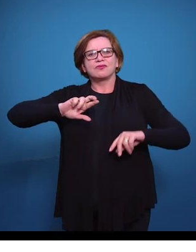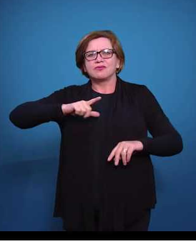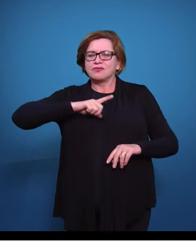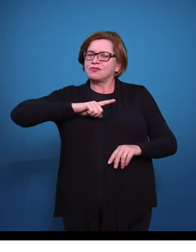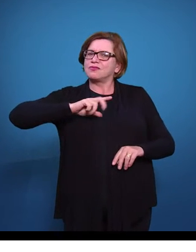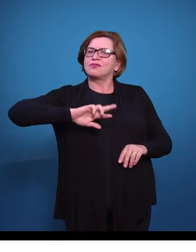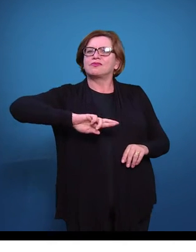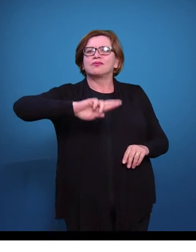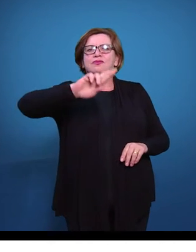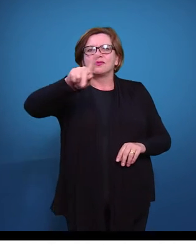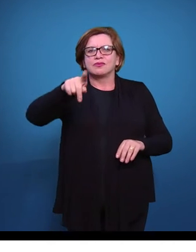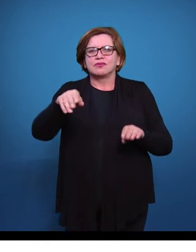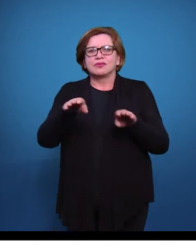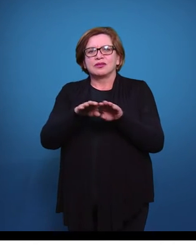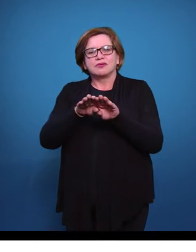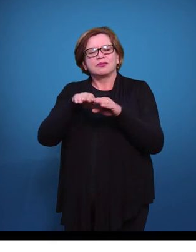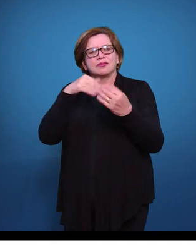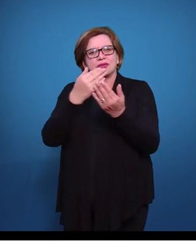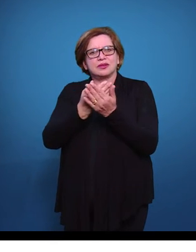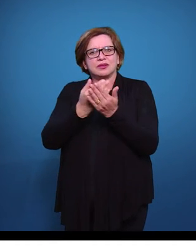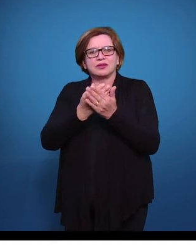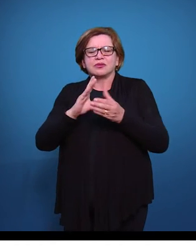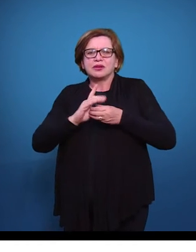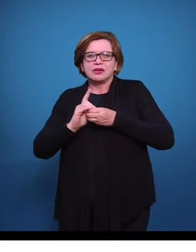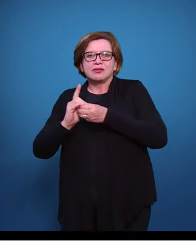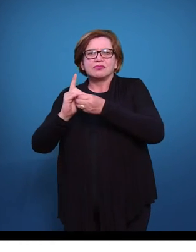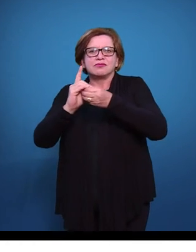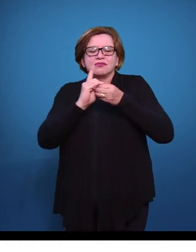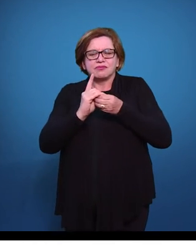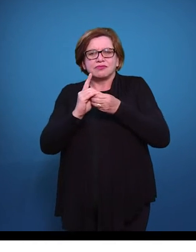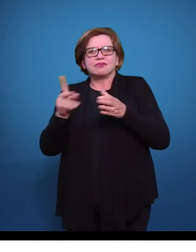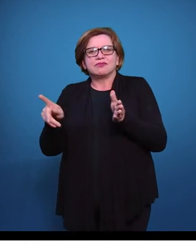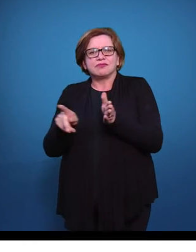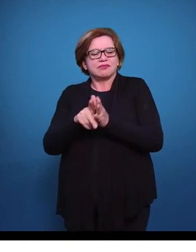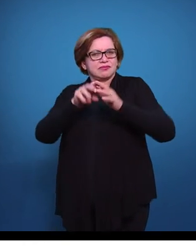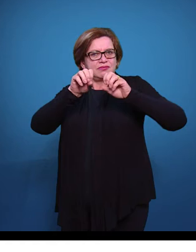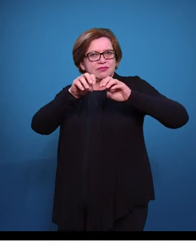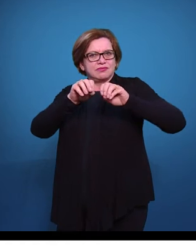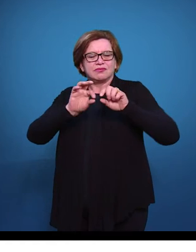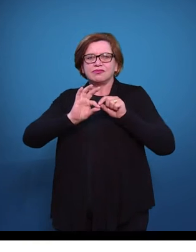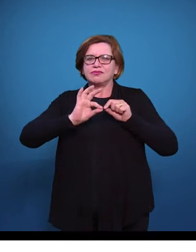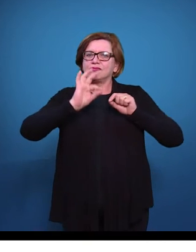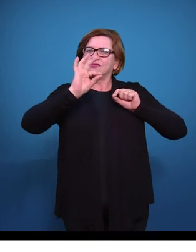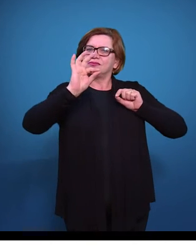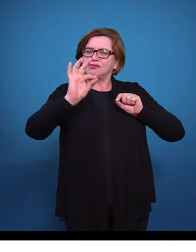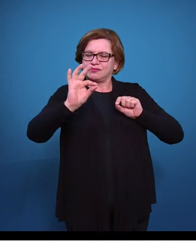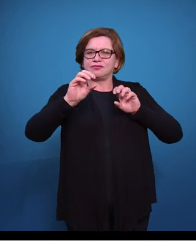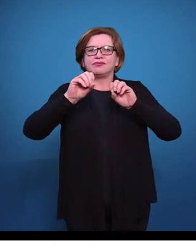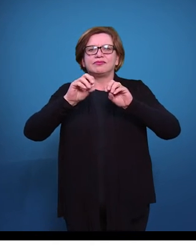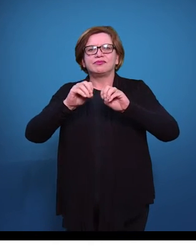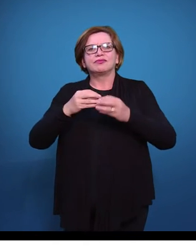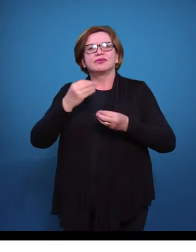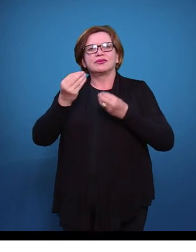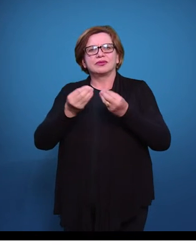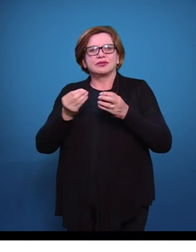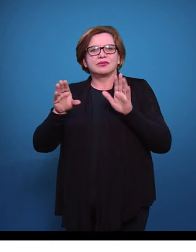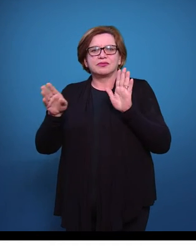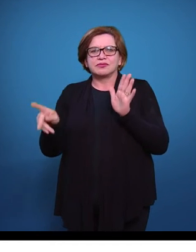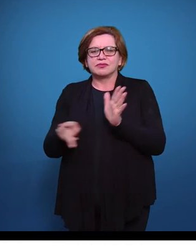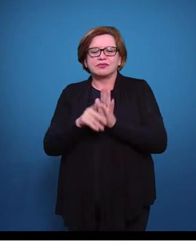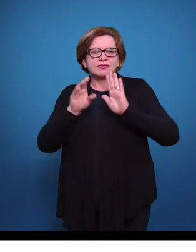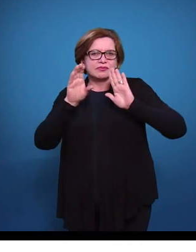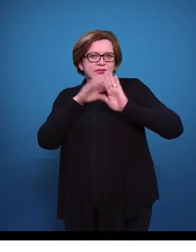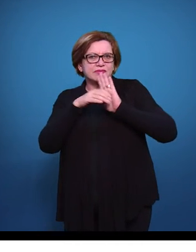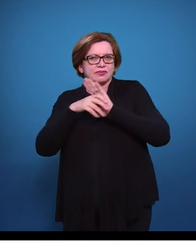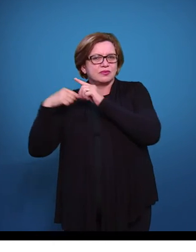disso, nós também estudamos sobre a democratização do ensino na modalidade da educação à distância e sobre os seus conceitos